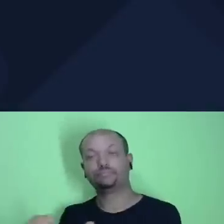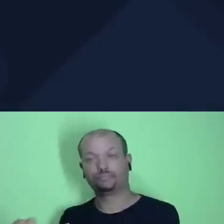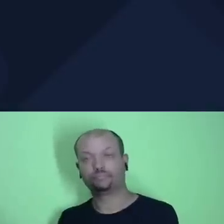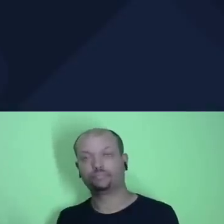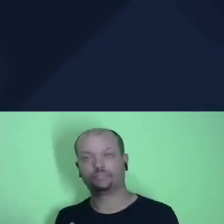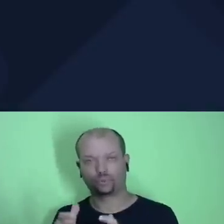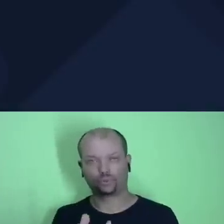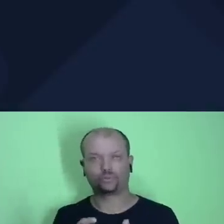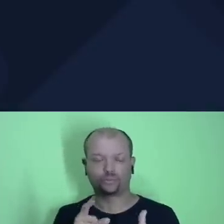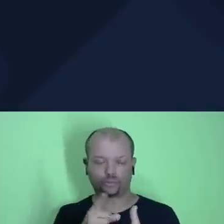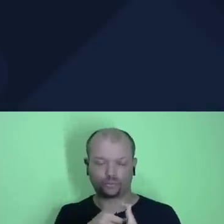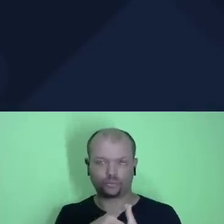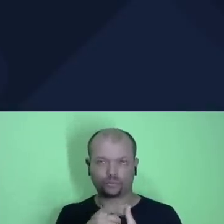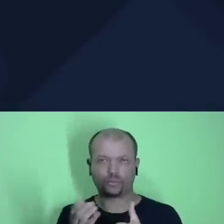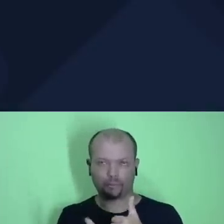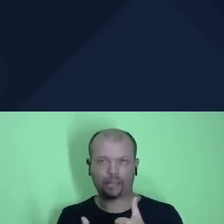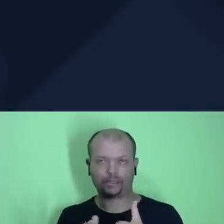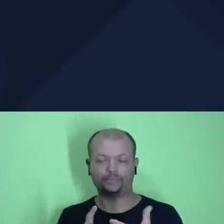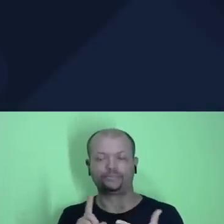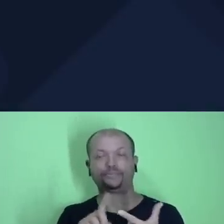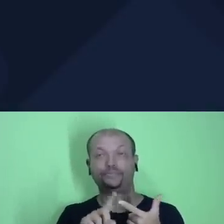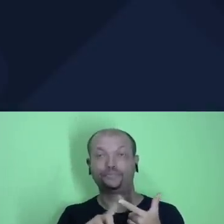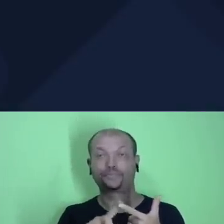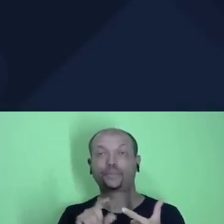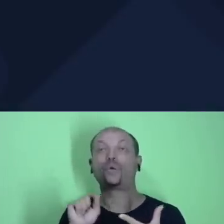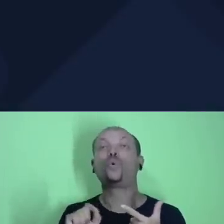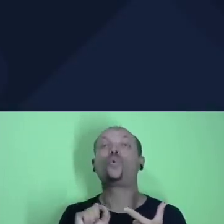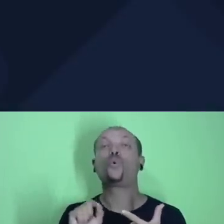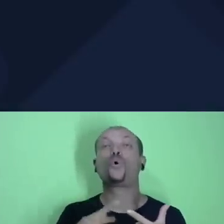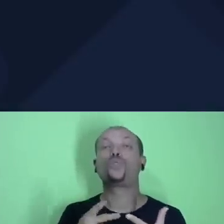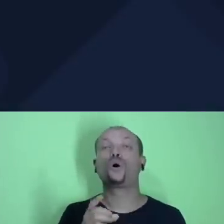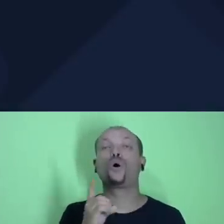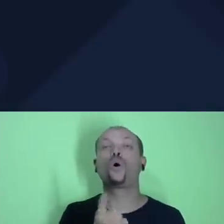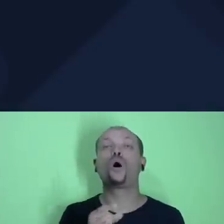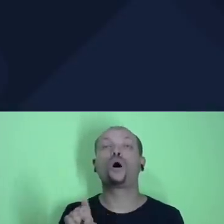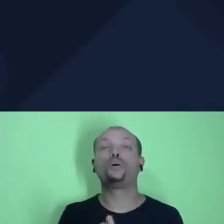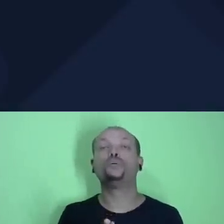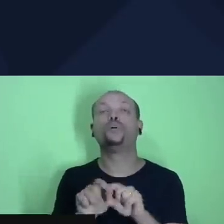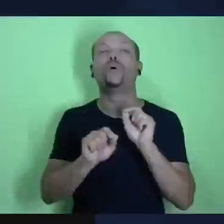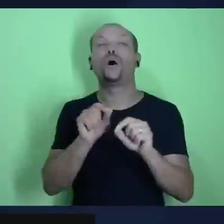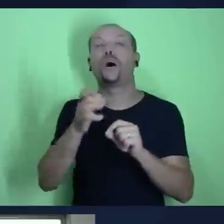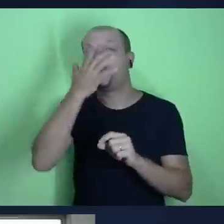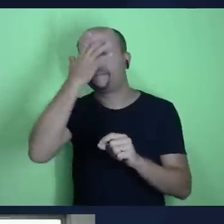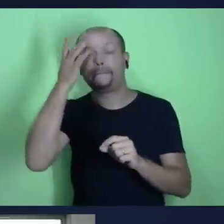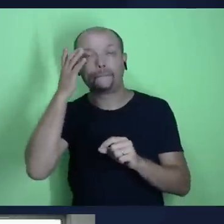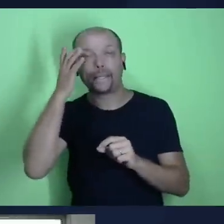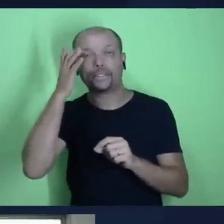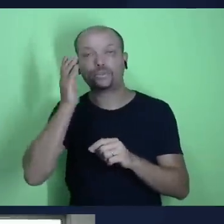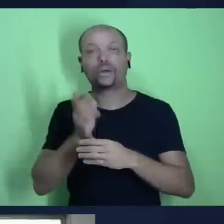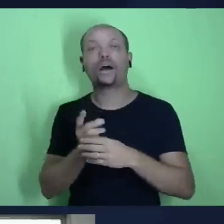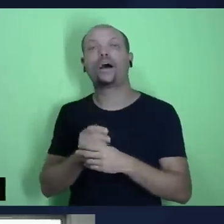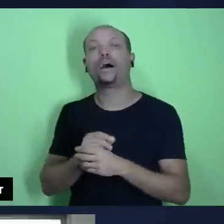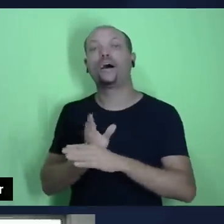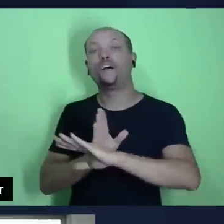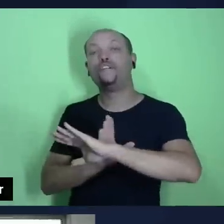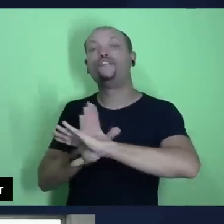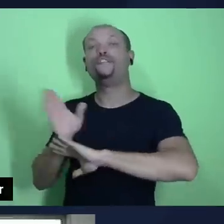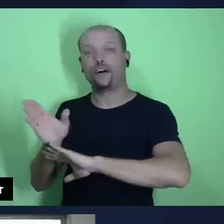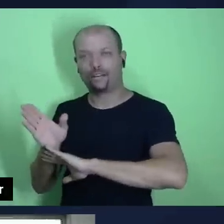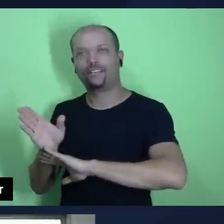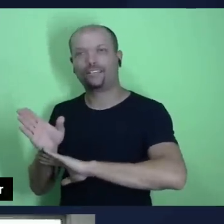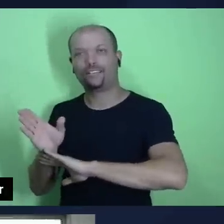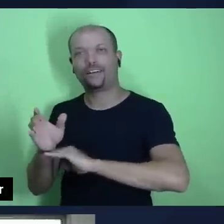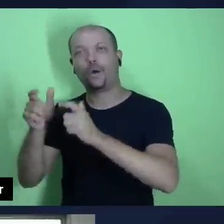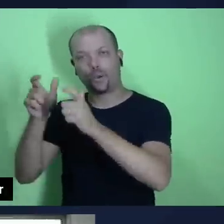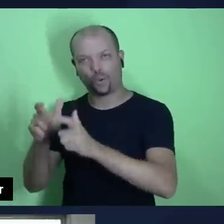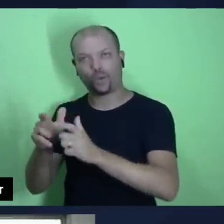primeiro princípio. O segundo princípio que nós encontramos é que quando a pessoa comparecesse a este lugar,